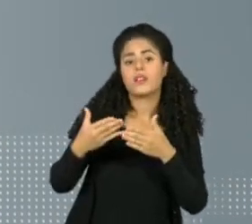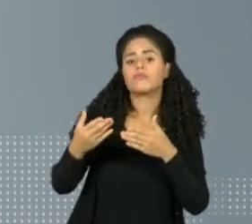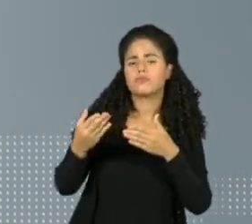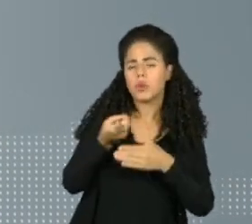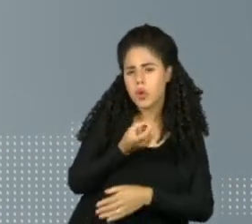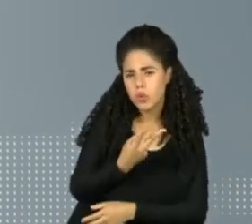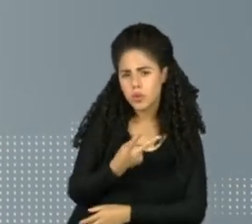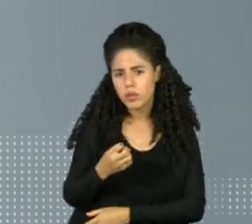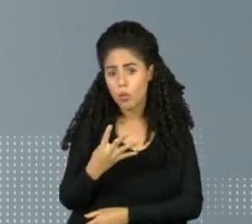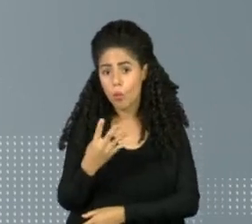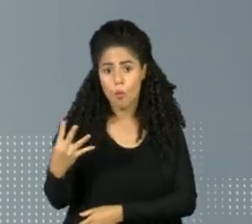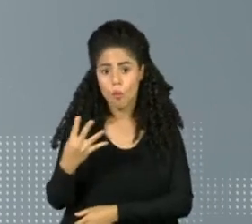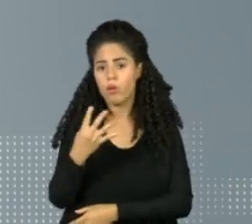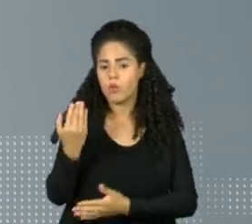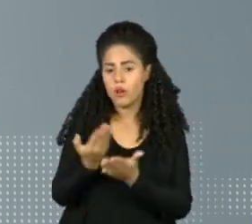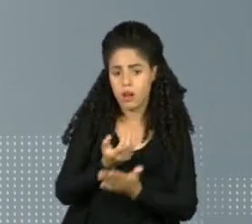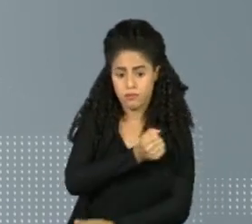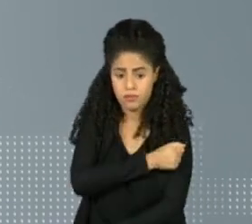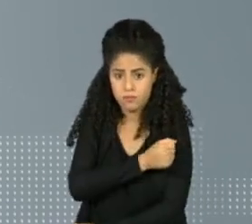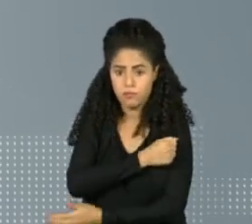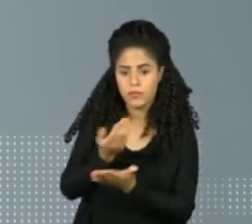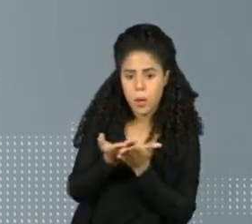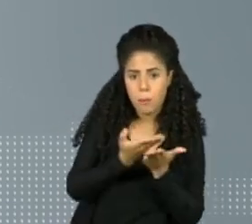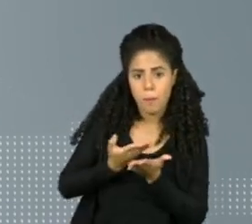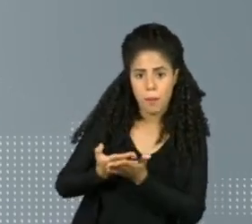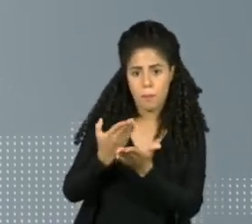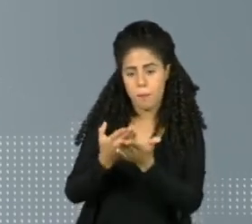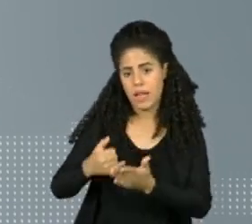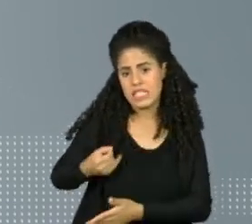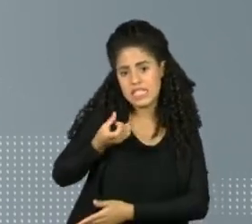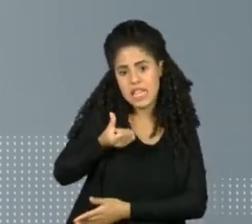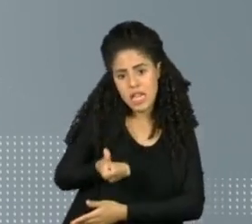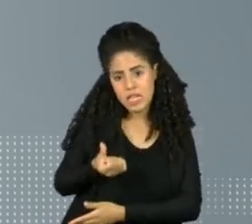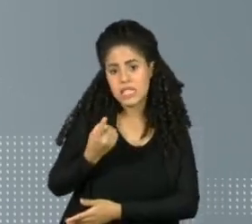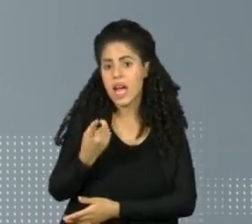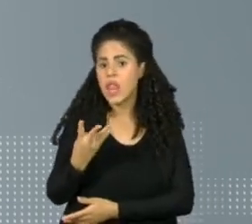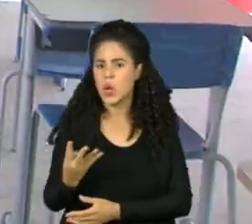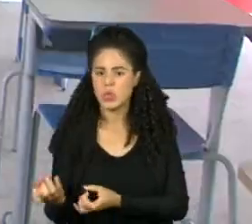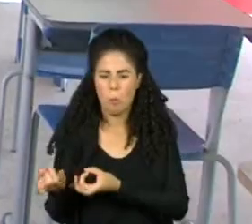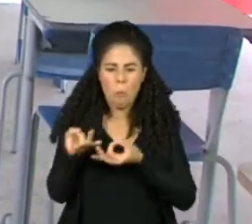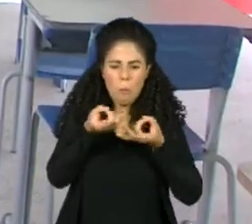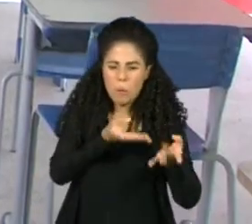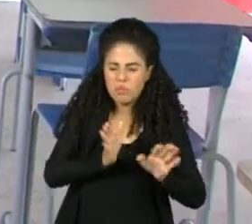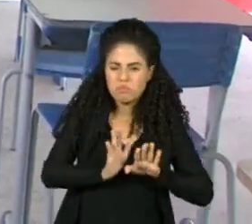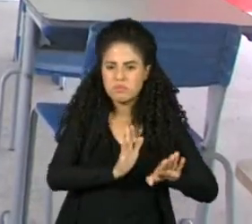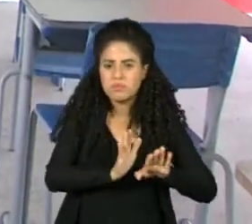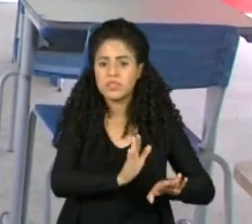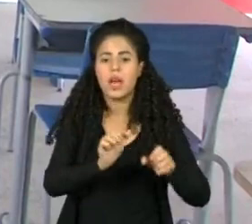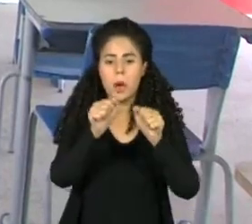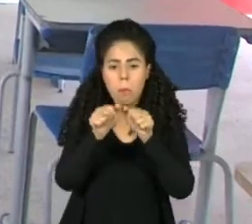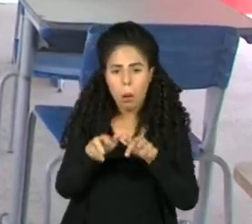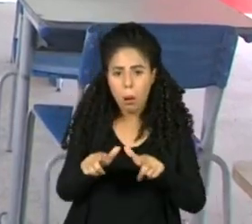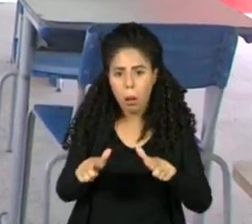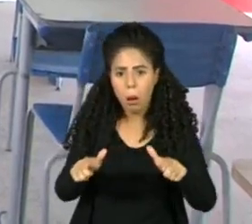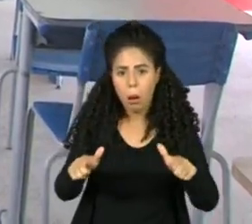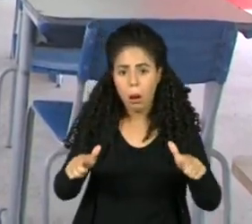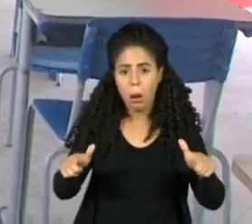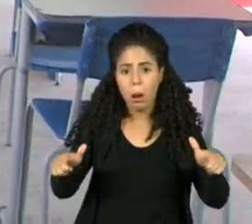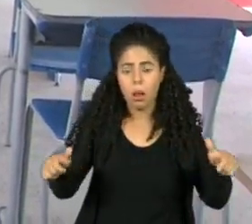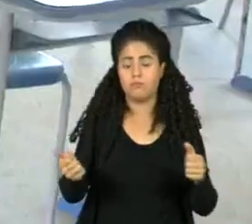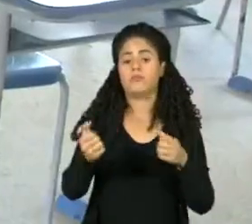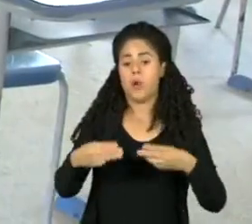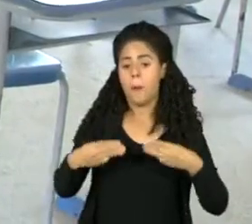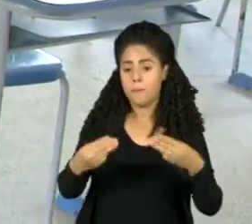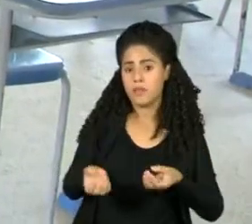244 mil estudantes, entre 6 e 14 anos, abandonaram as classes. Para tentar combater a evasão, o Ministério da